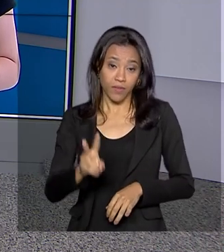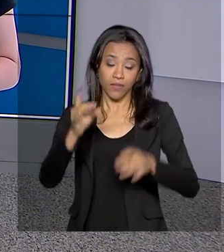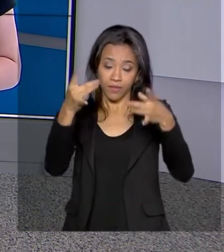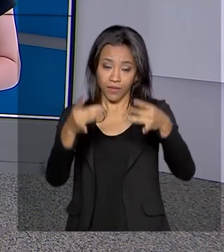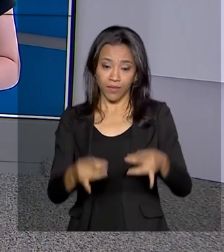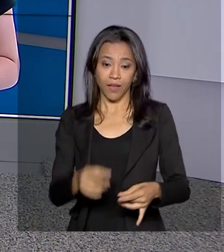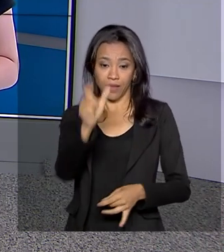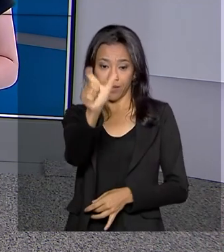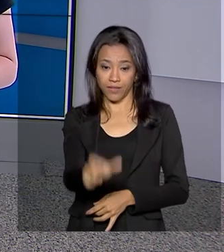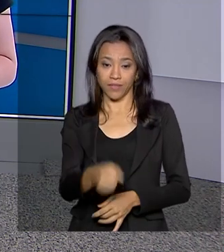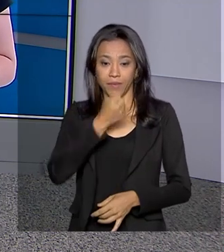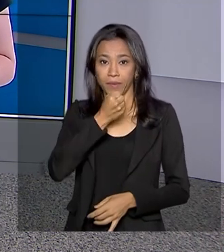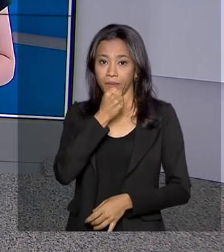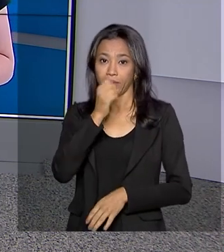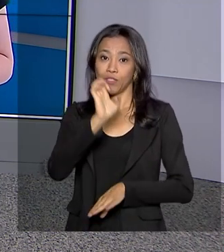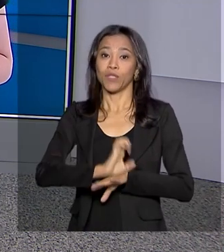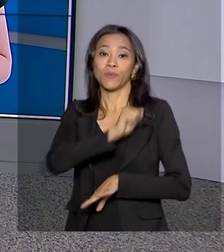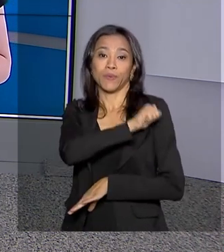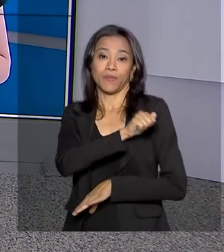detalhes para a gente. Bom dia, Alessandra.